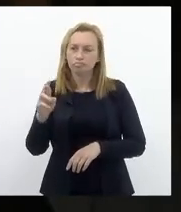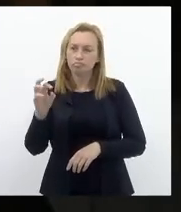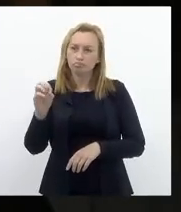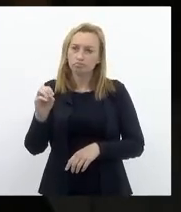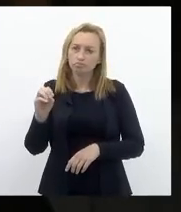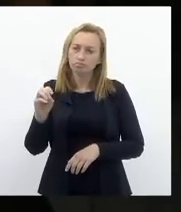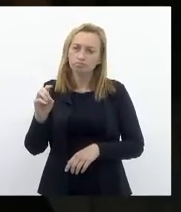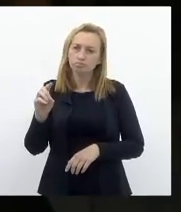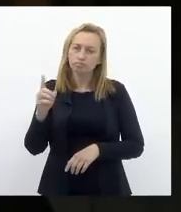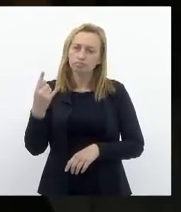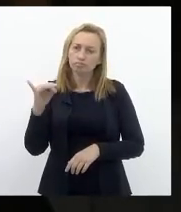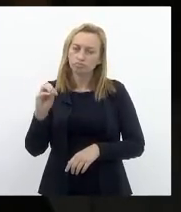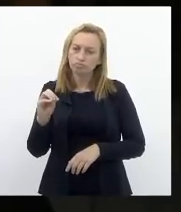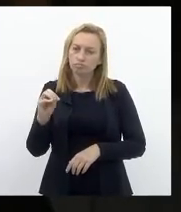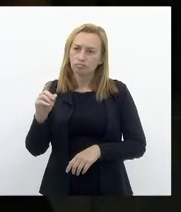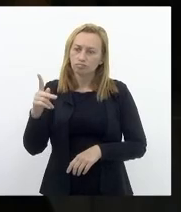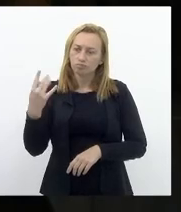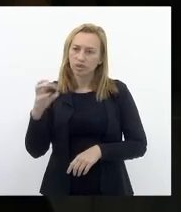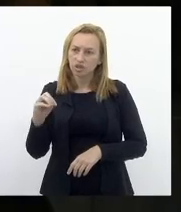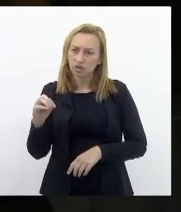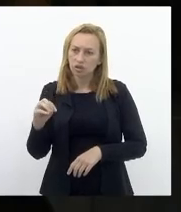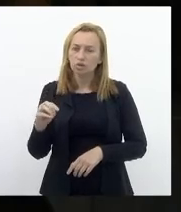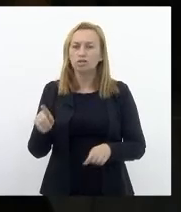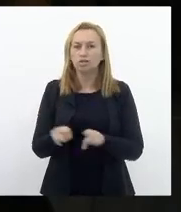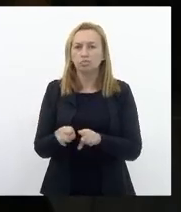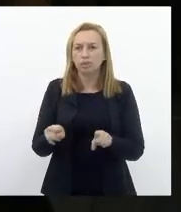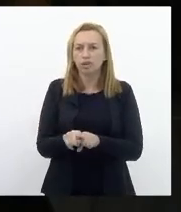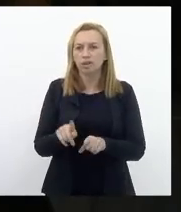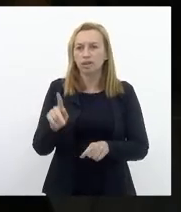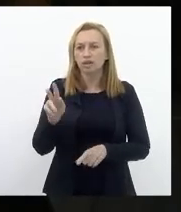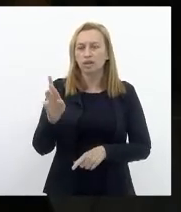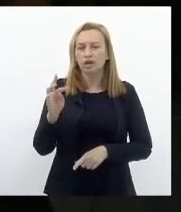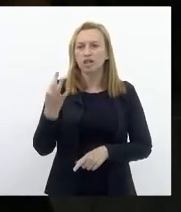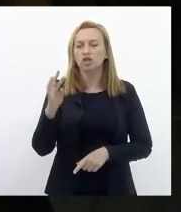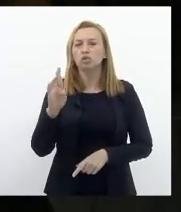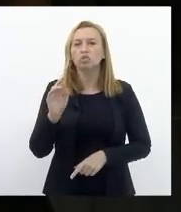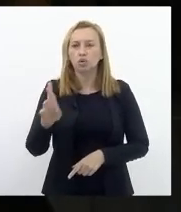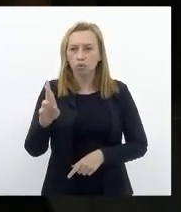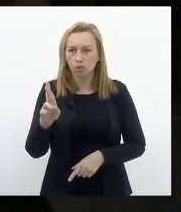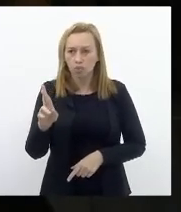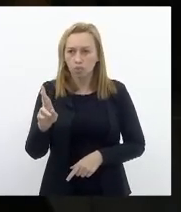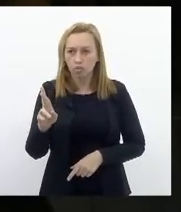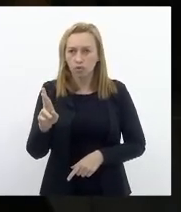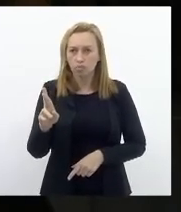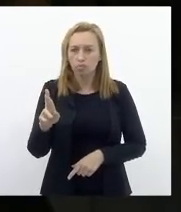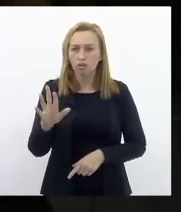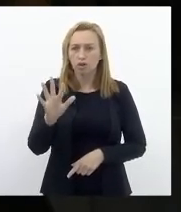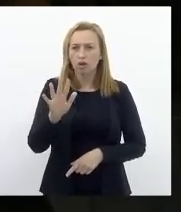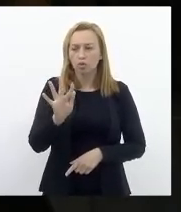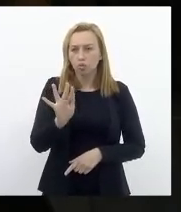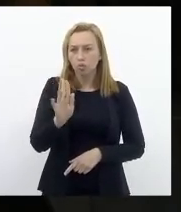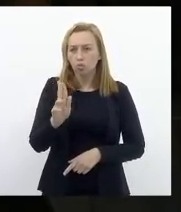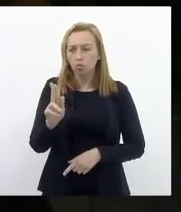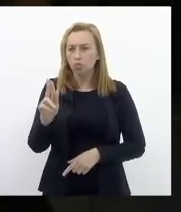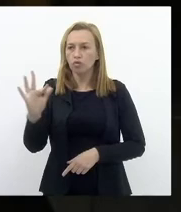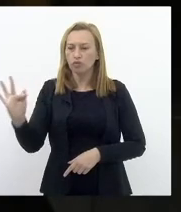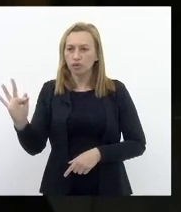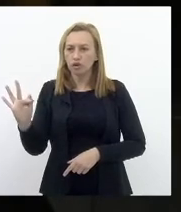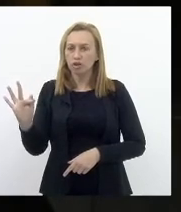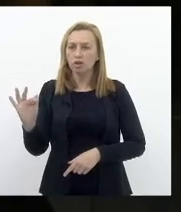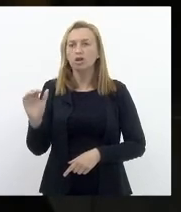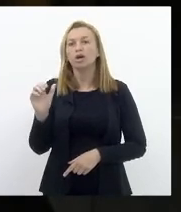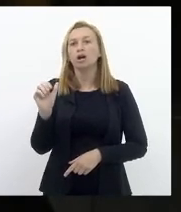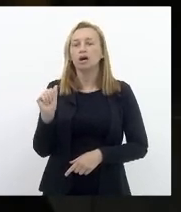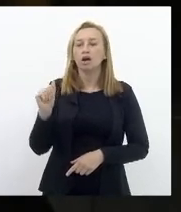reitor Da Universidade Federal Fluminense O meu reitor Da minha casa Da UF Professor Antônio Cláudio Nóbrega